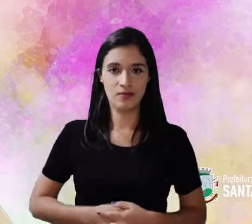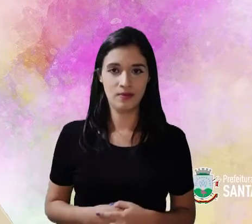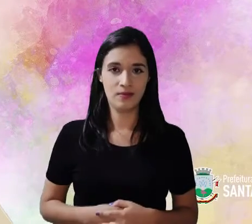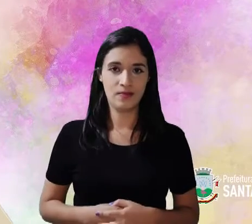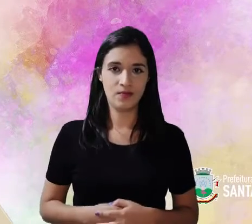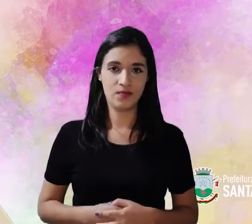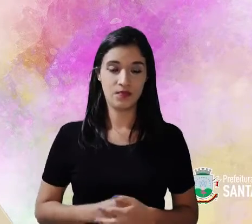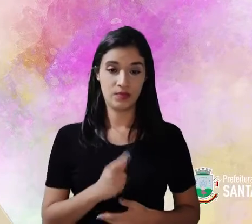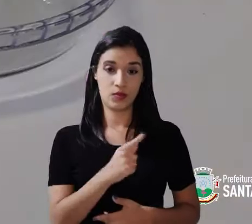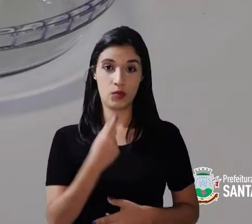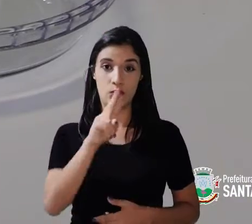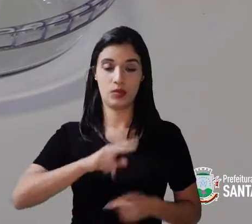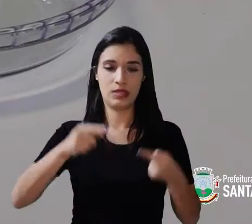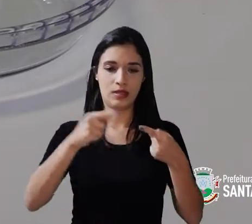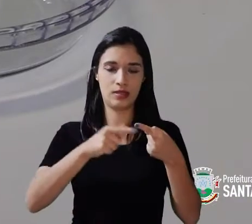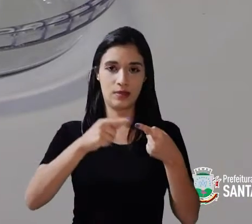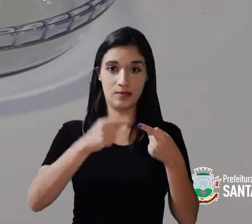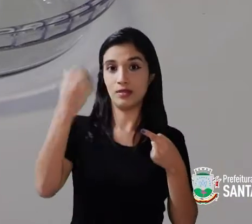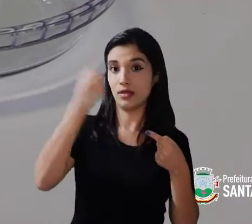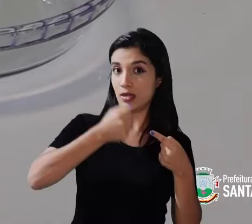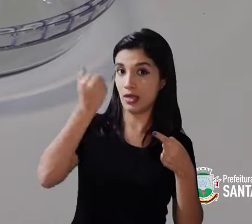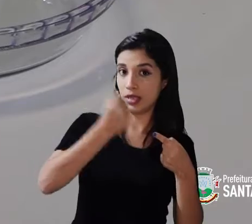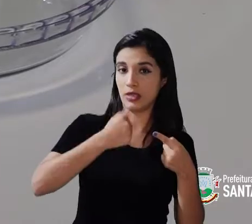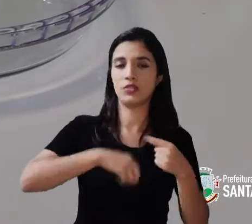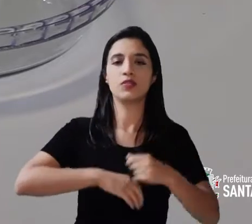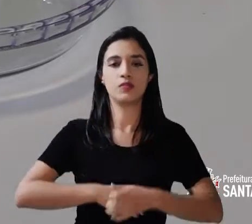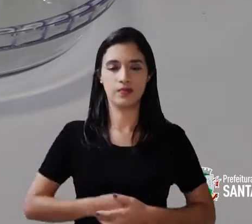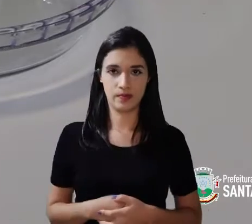Nós vamos utilizar leite,